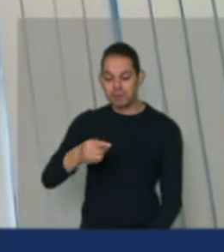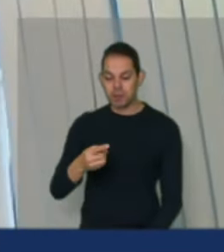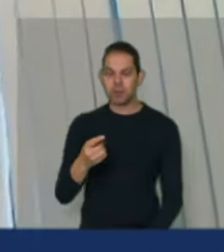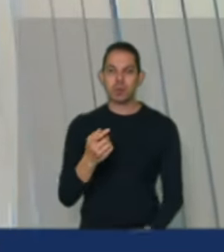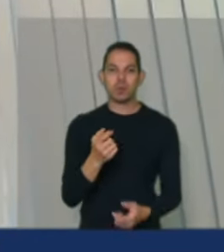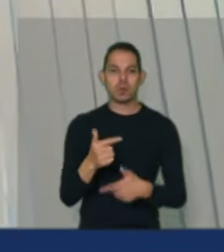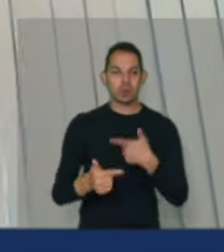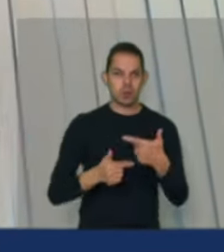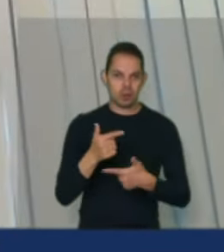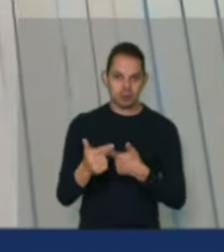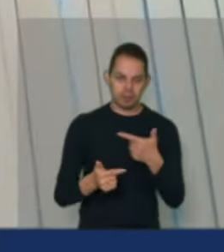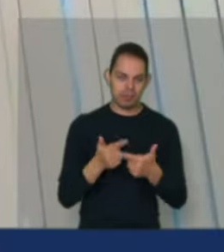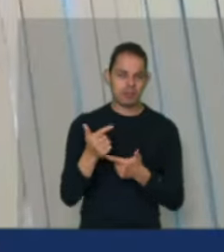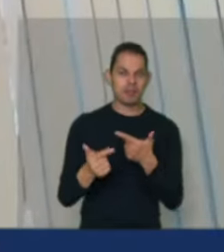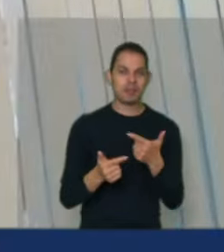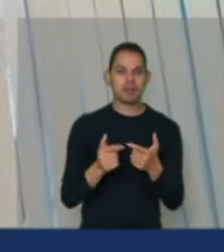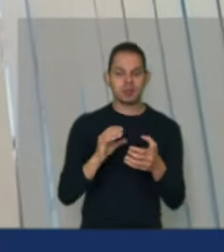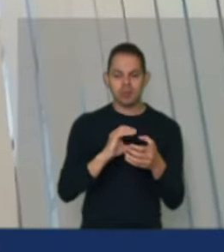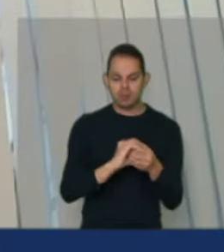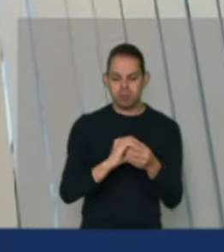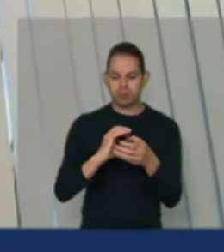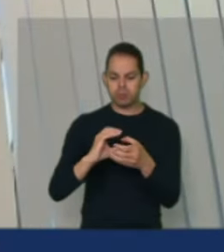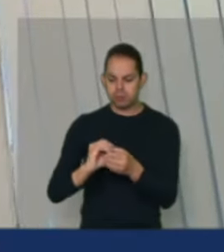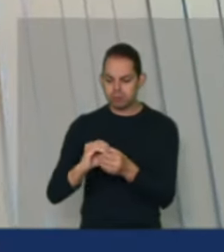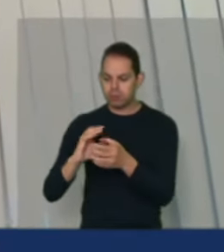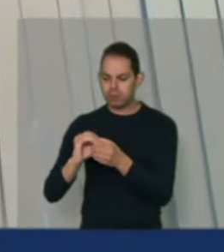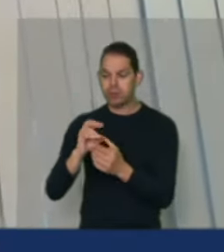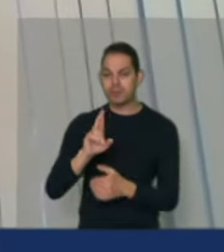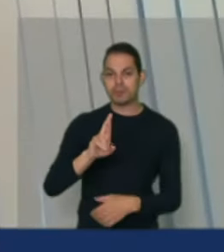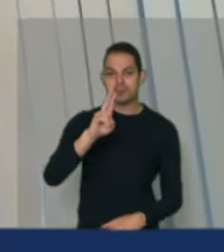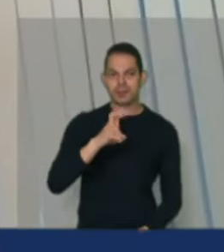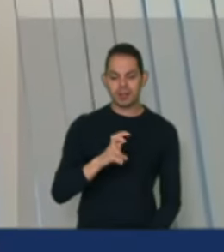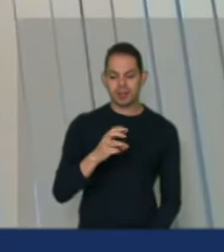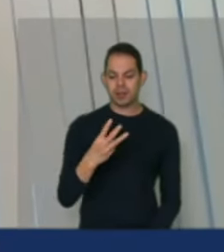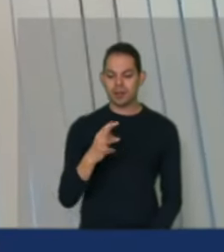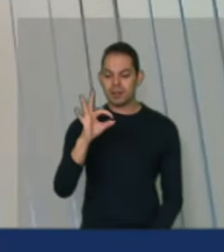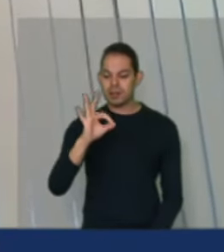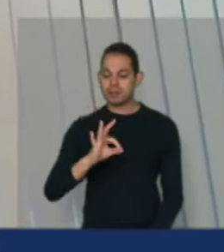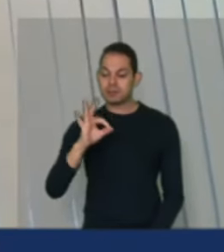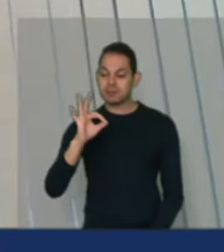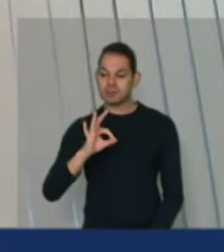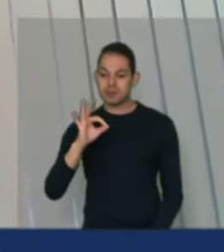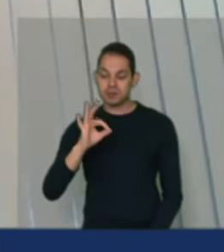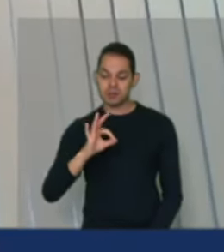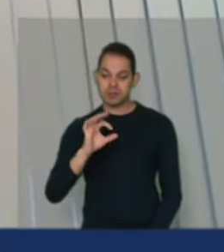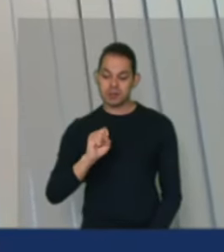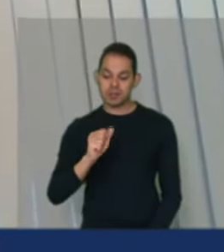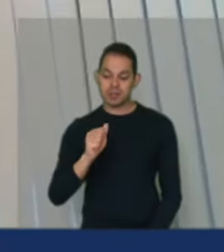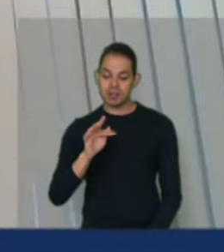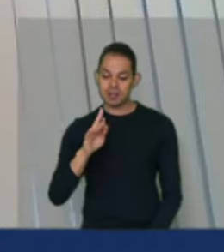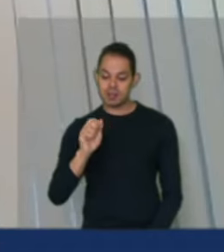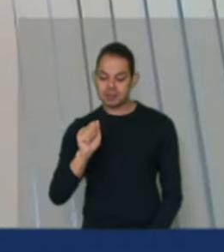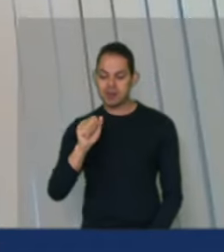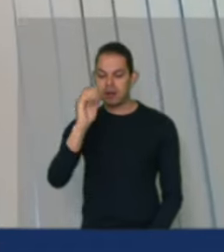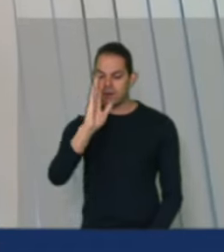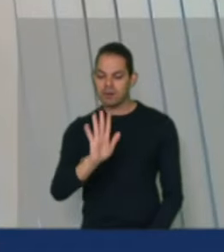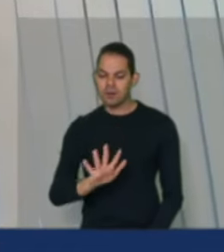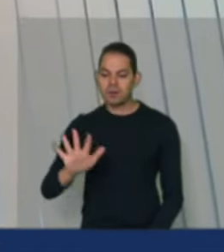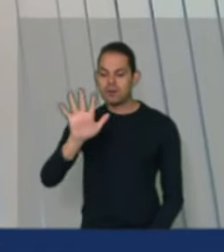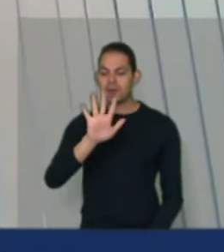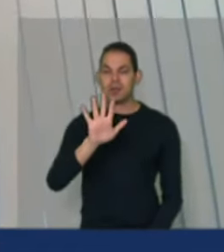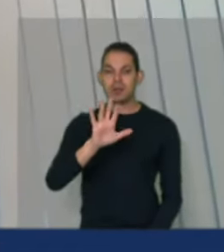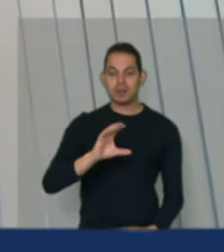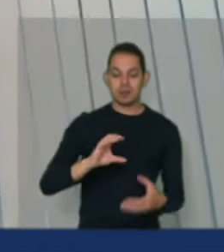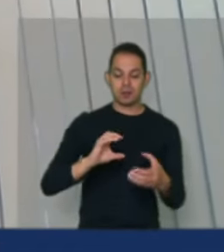cooperativas são responsáveis por cerca de 53% da safra nacional e tem uma particularidade do cooperativismo